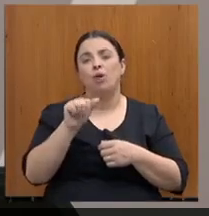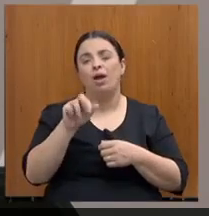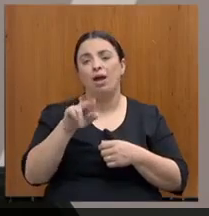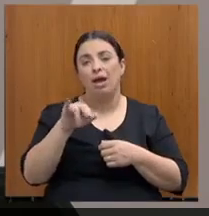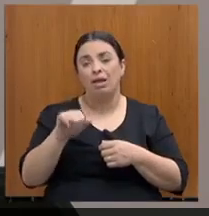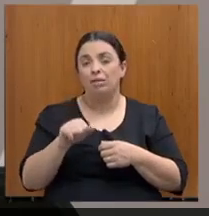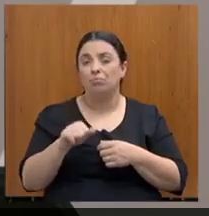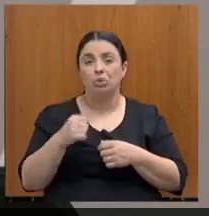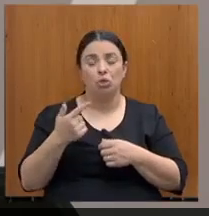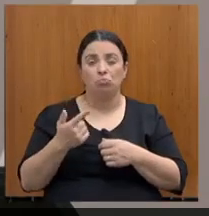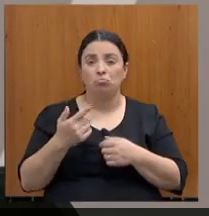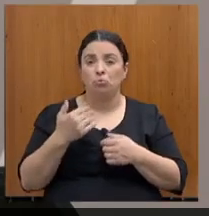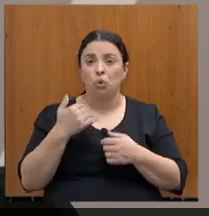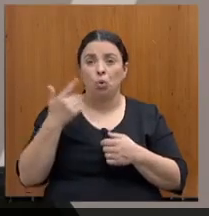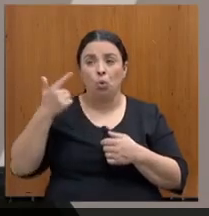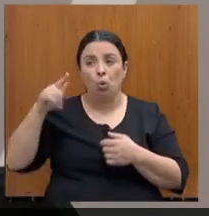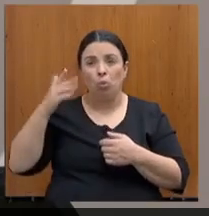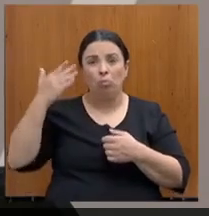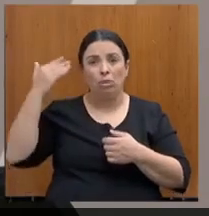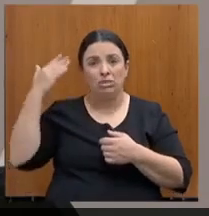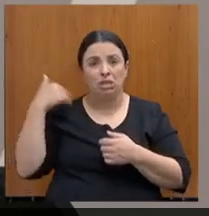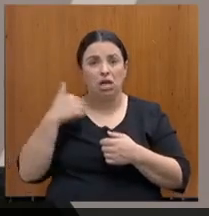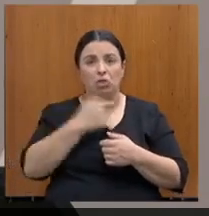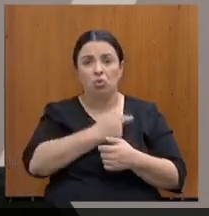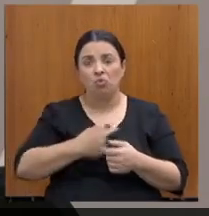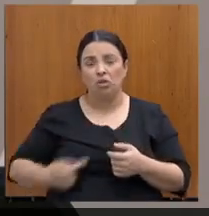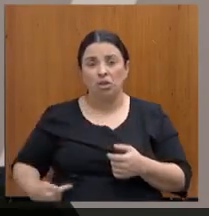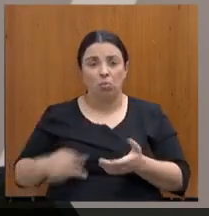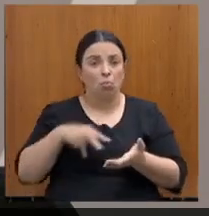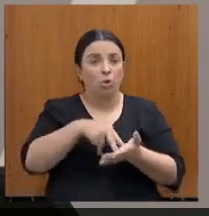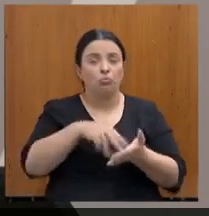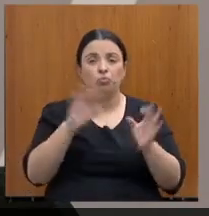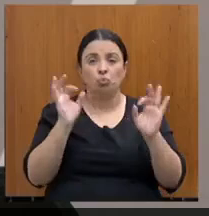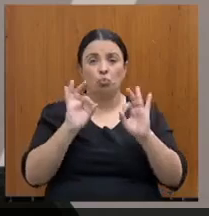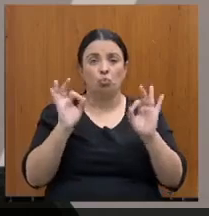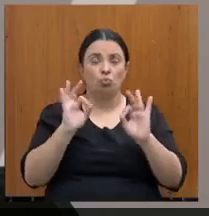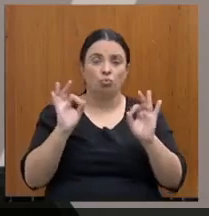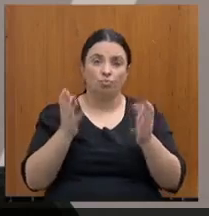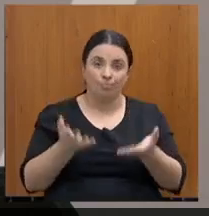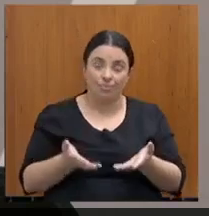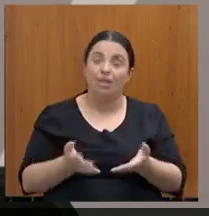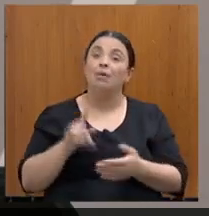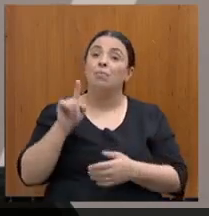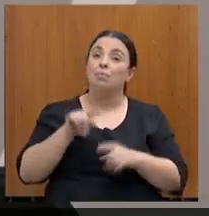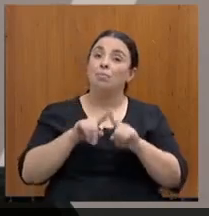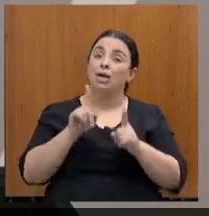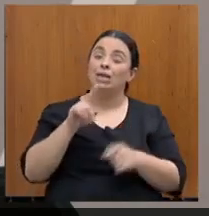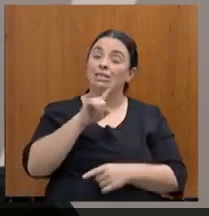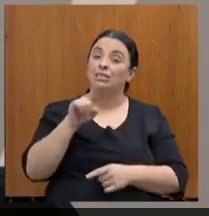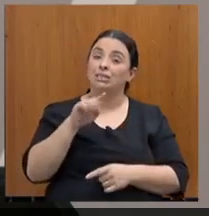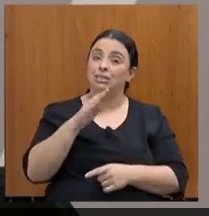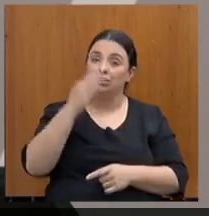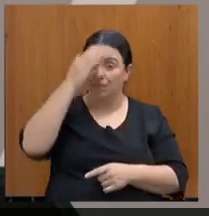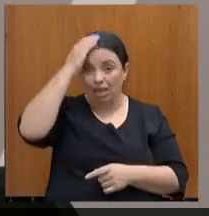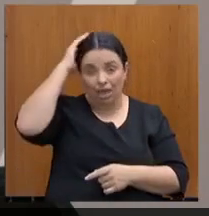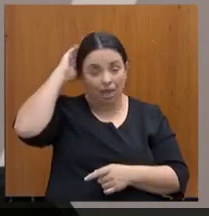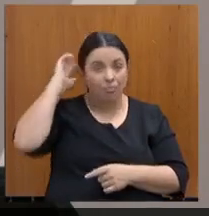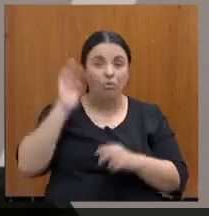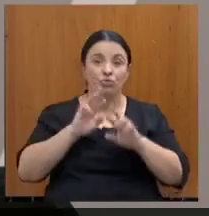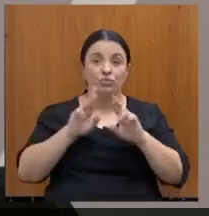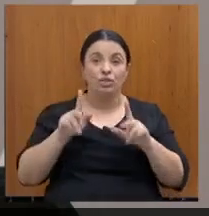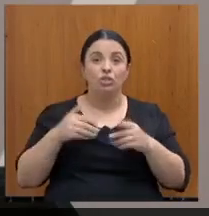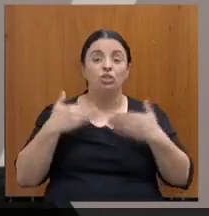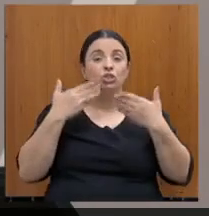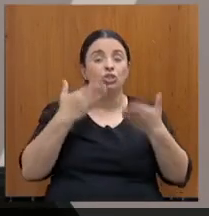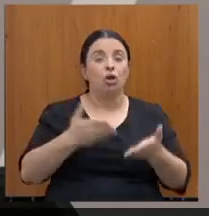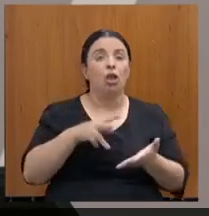recebia um governador recebia apenas com a possibilidade de fazer. Governador Romeu Zema, que lá não fez promessa, mas esteve lá